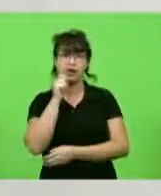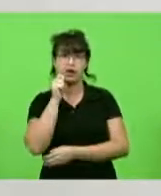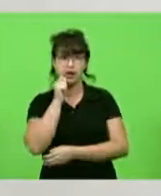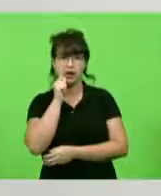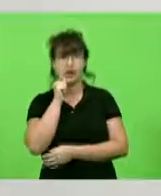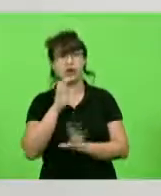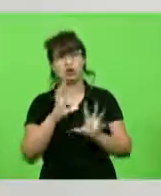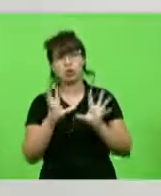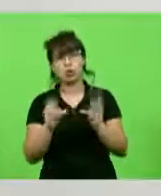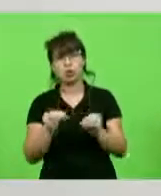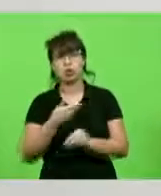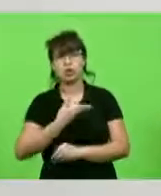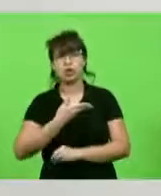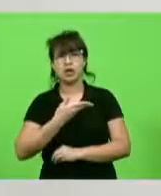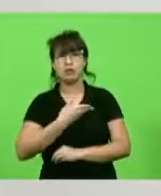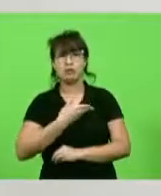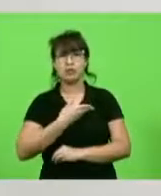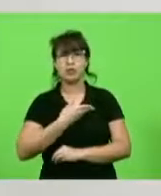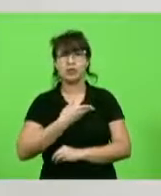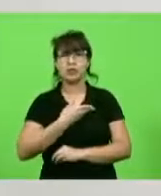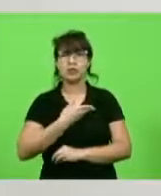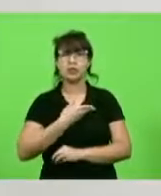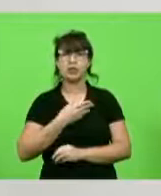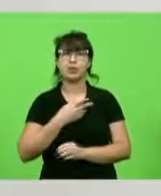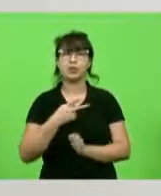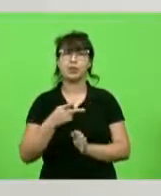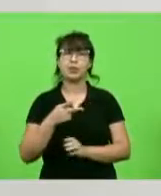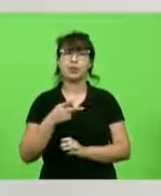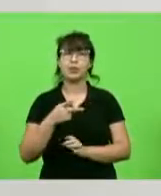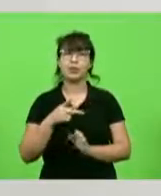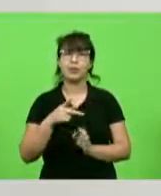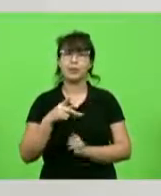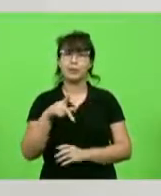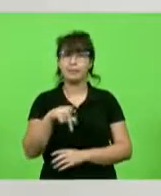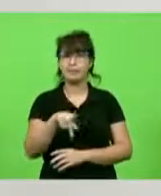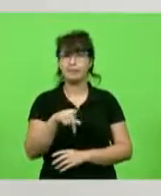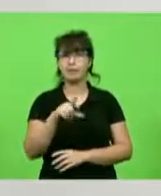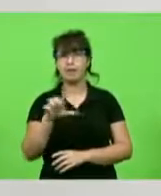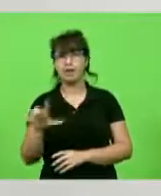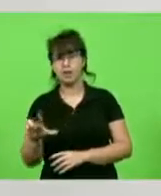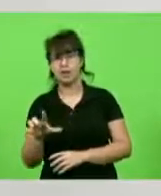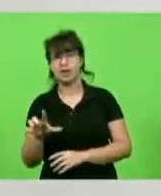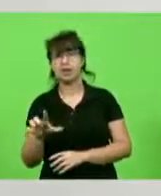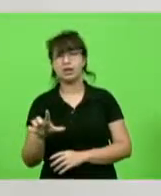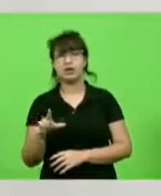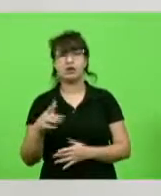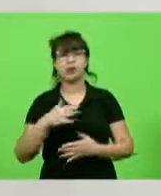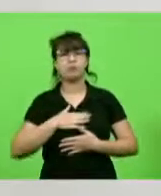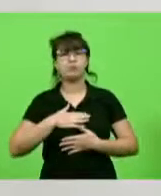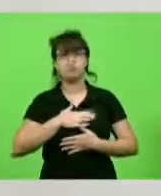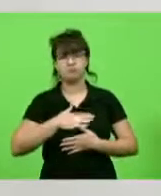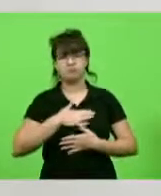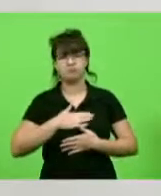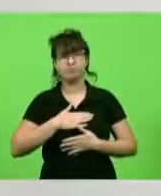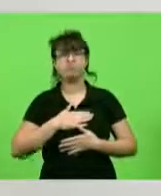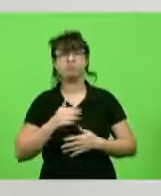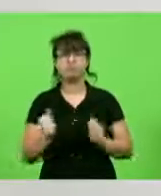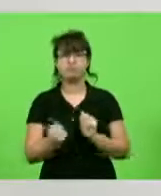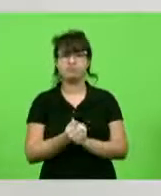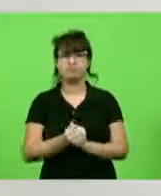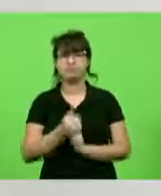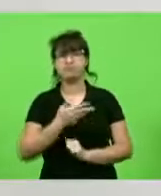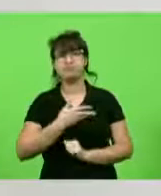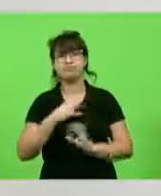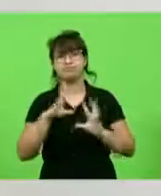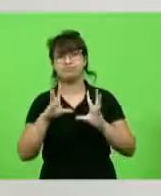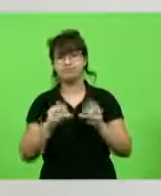Partido Social Liberal, porque eu tenho grandissíssima amizade, tenho em alta estima e alto grau de companheirismo, eu sinto por todos